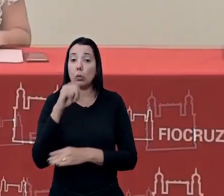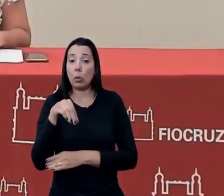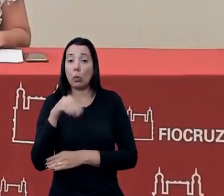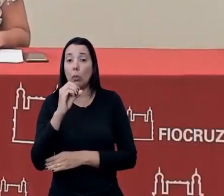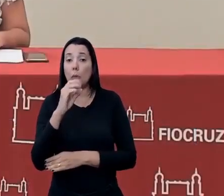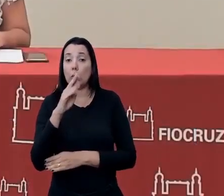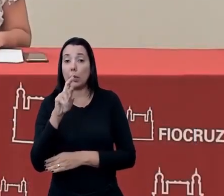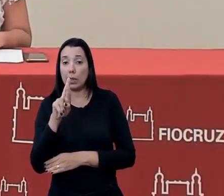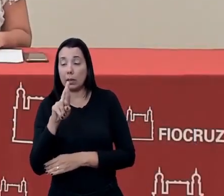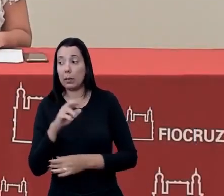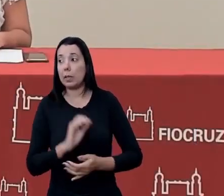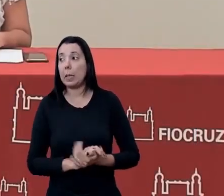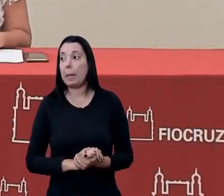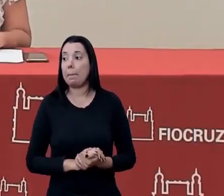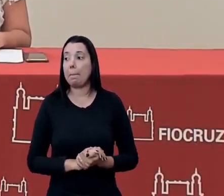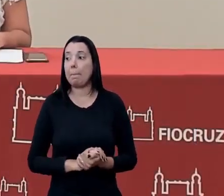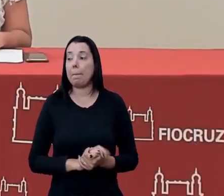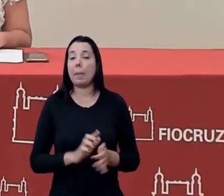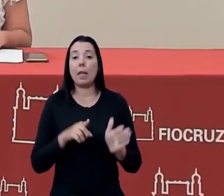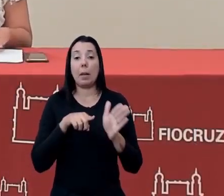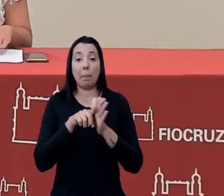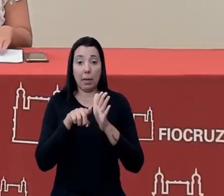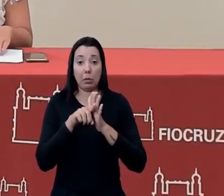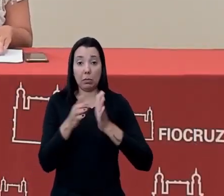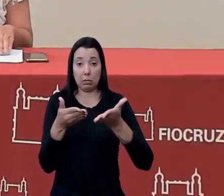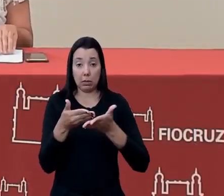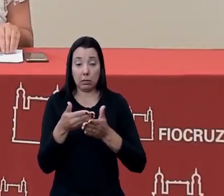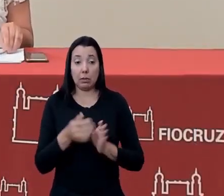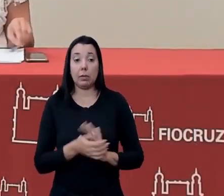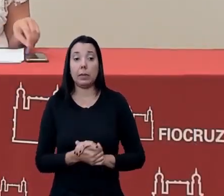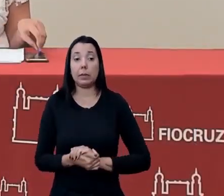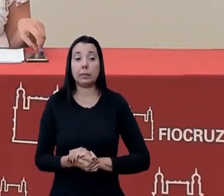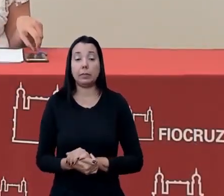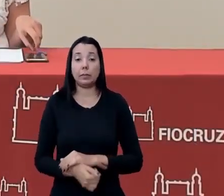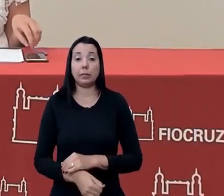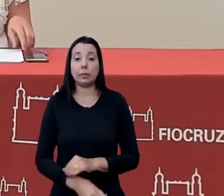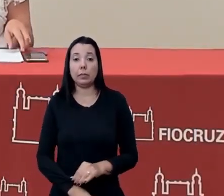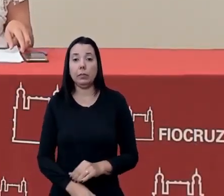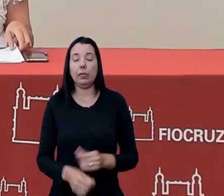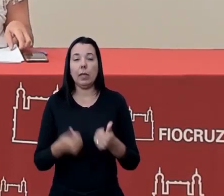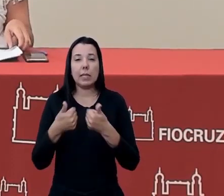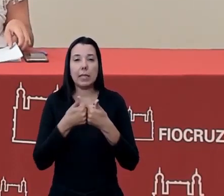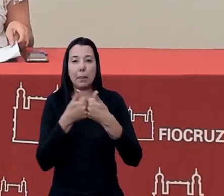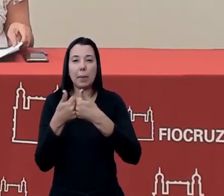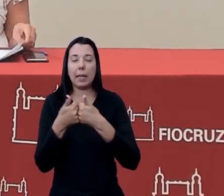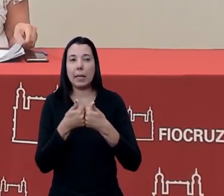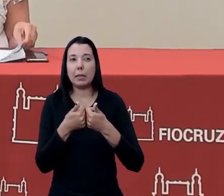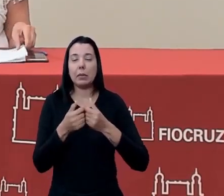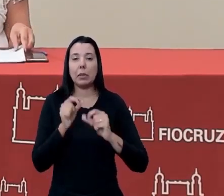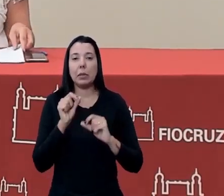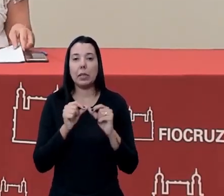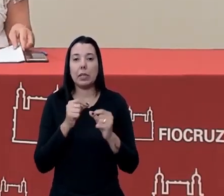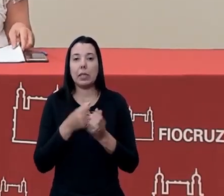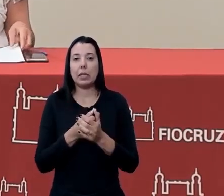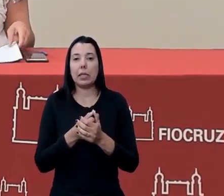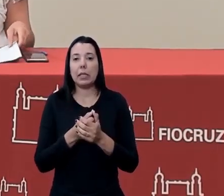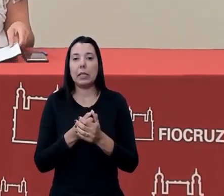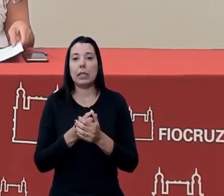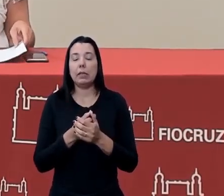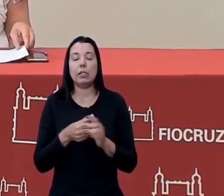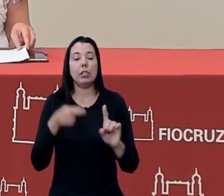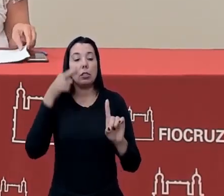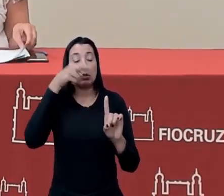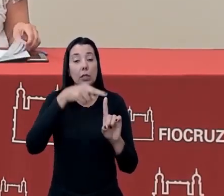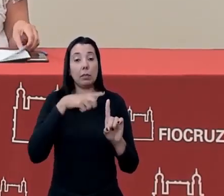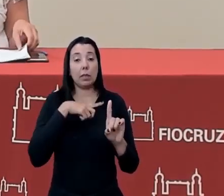é as perguntas agora elas estão bem próximas umas das outras que vão ser direcionadas